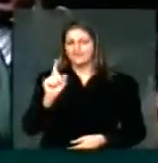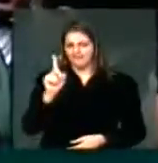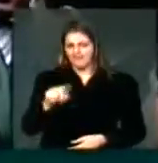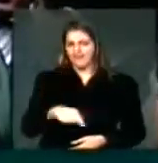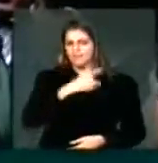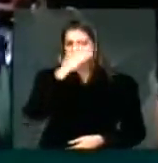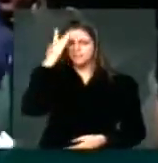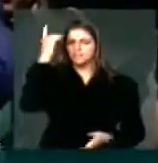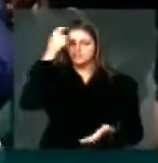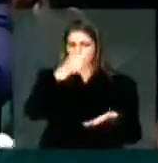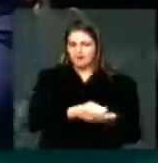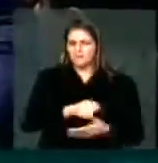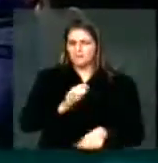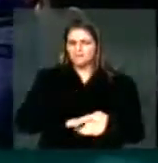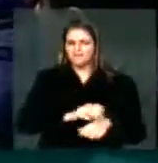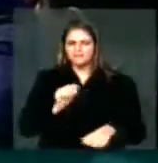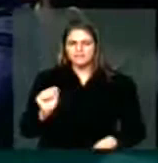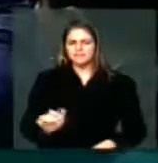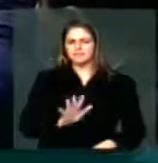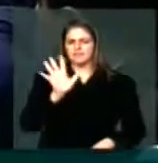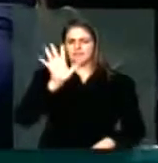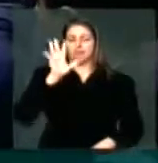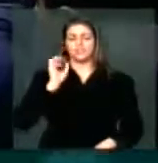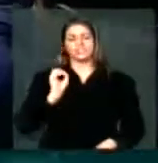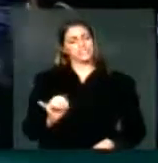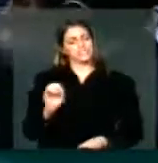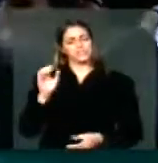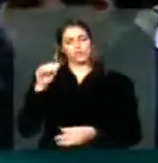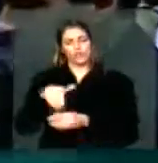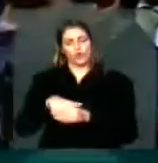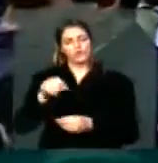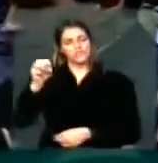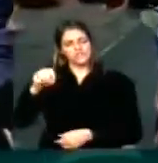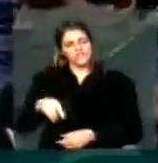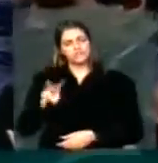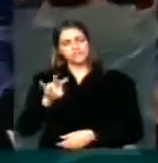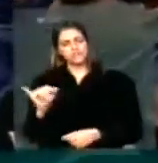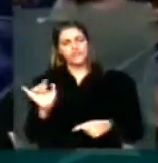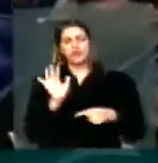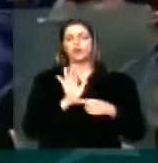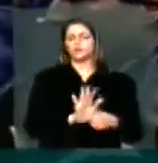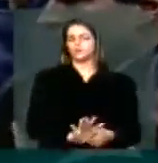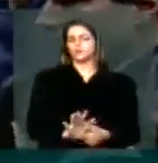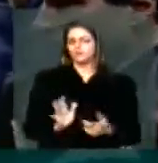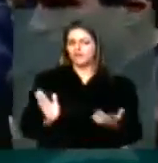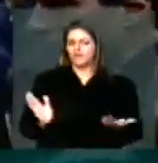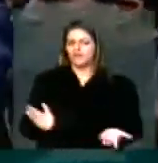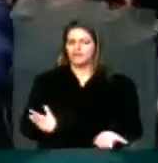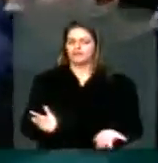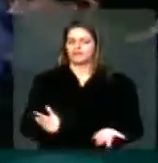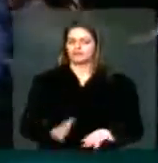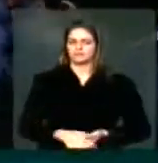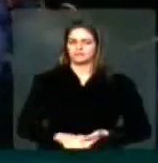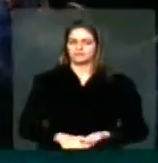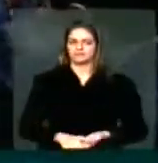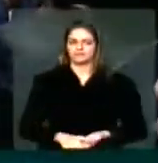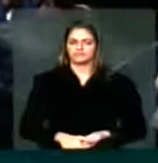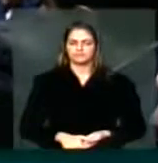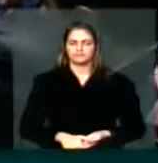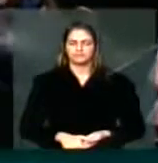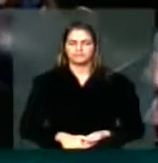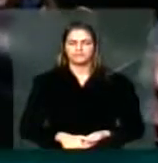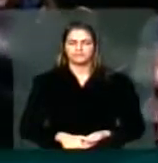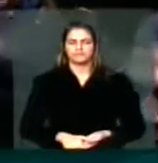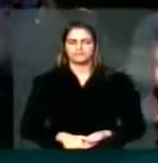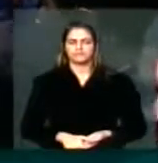pagar mais. Quem vota sim, está votando com o caminhoneiro para dizer sim. Não queremos que o eixo